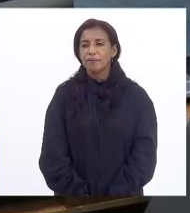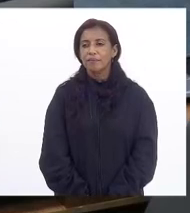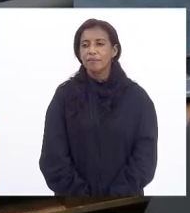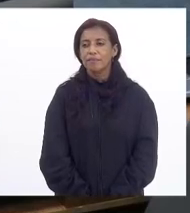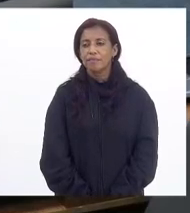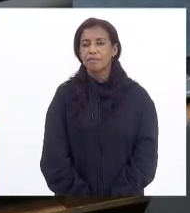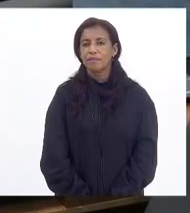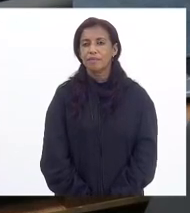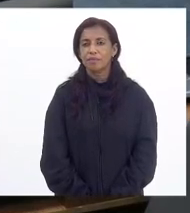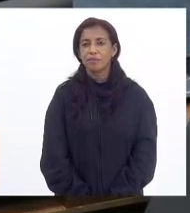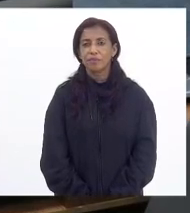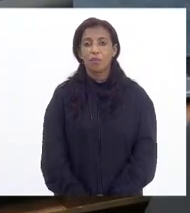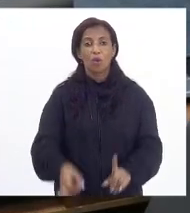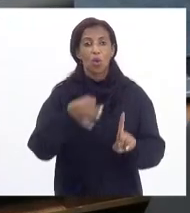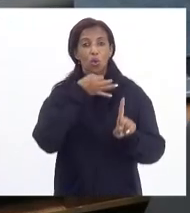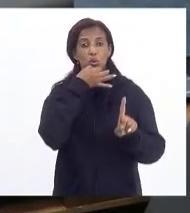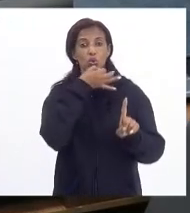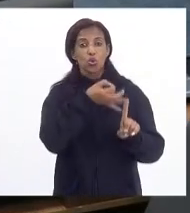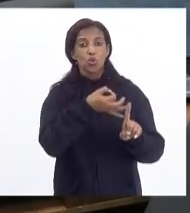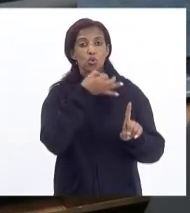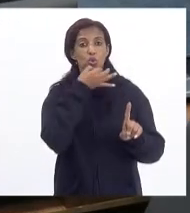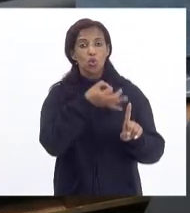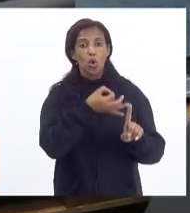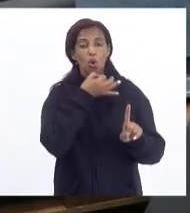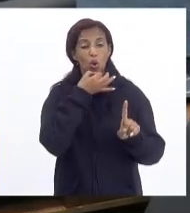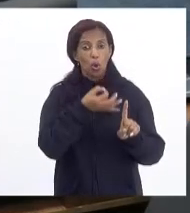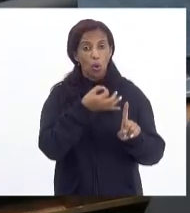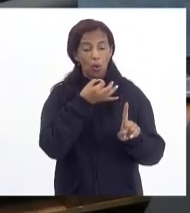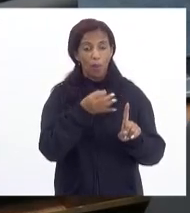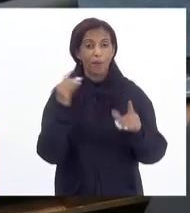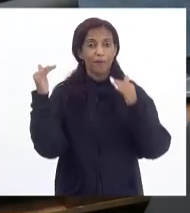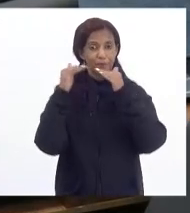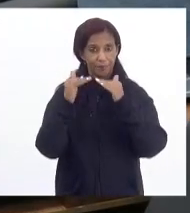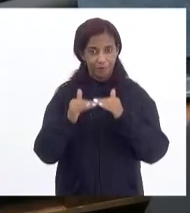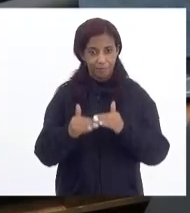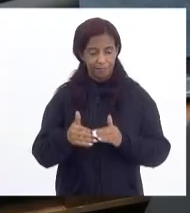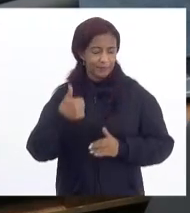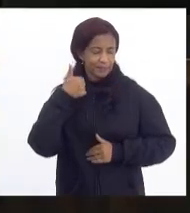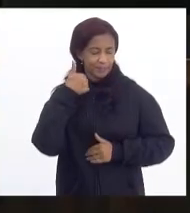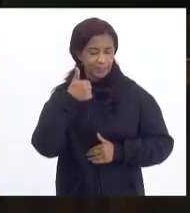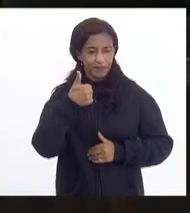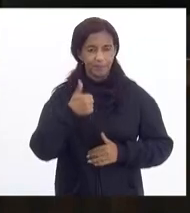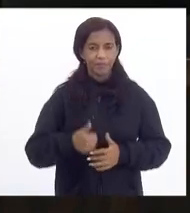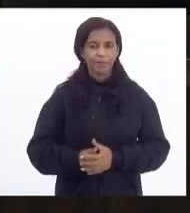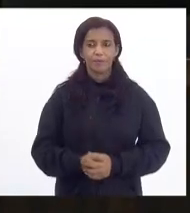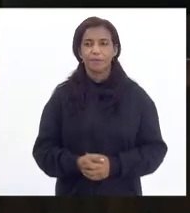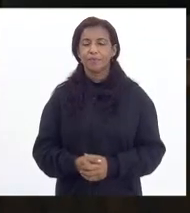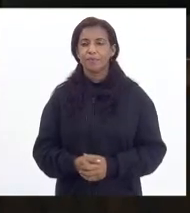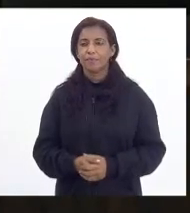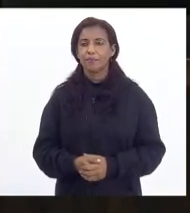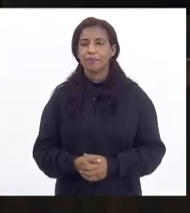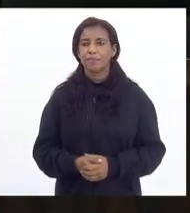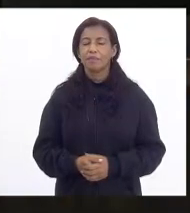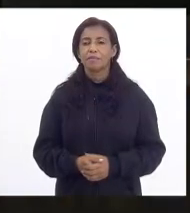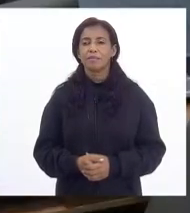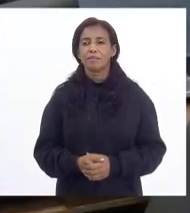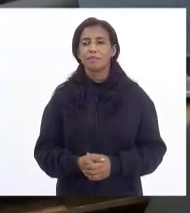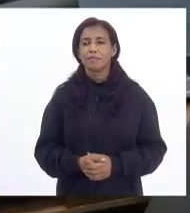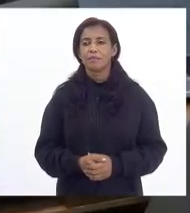Não está saindo seu áudio aqui. Favorável. Fez sinal. Favorável. Acompanhe a CCJ.